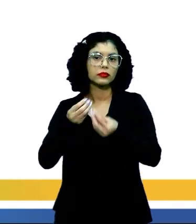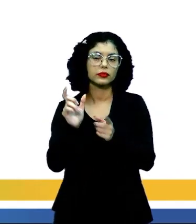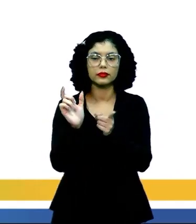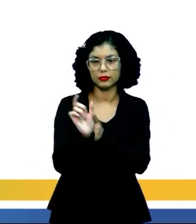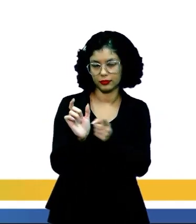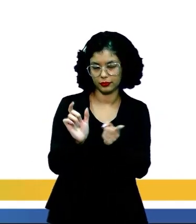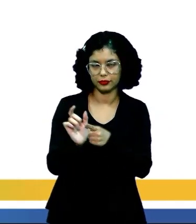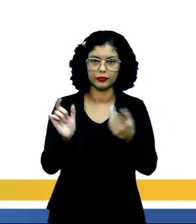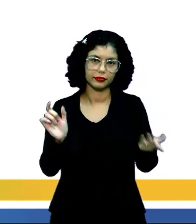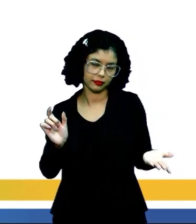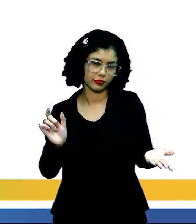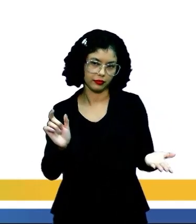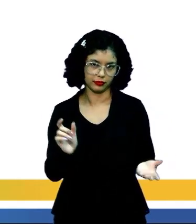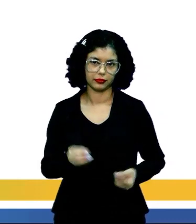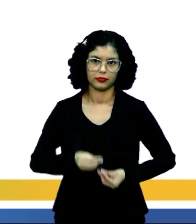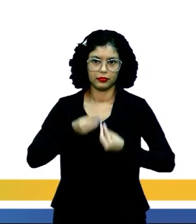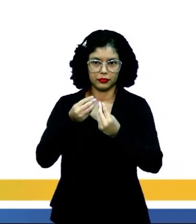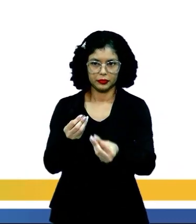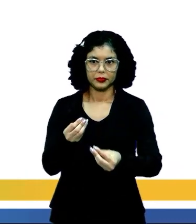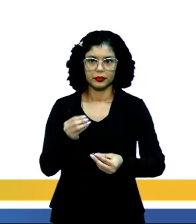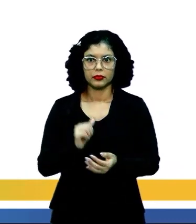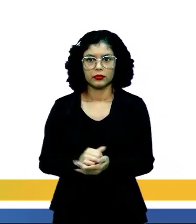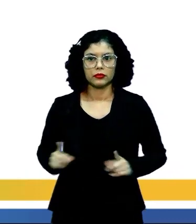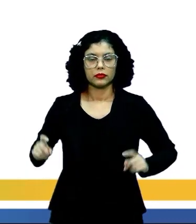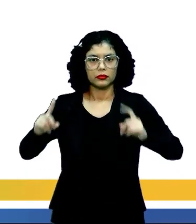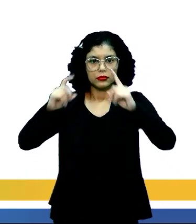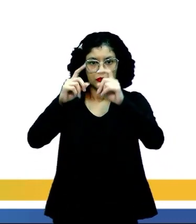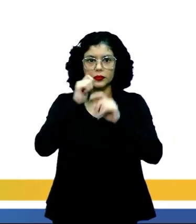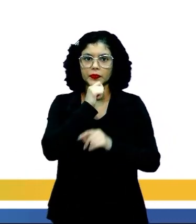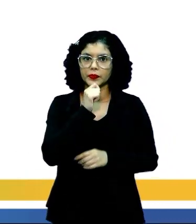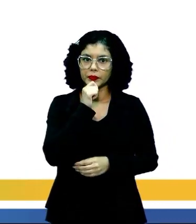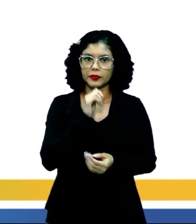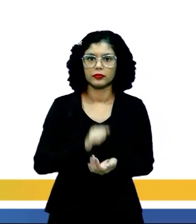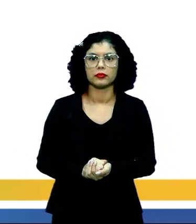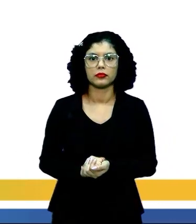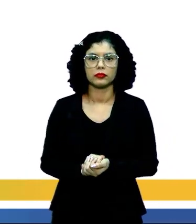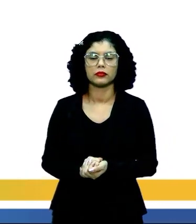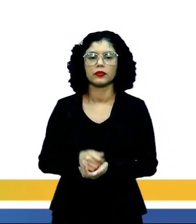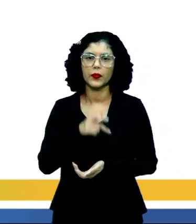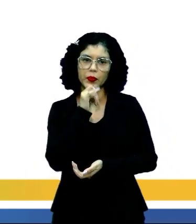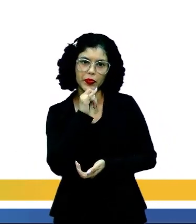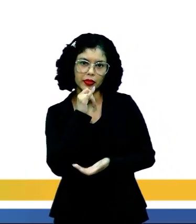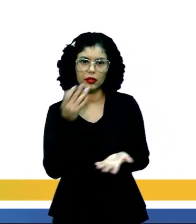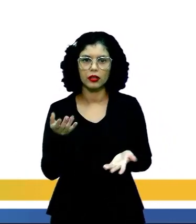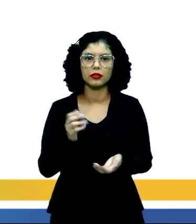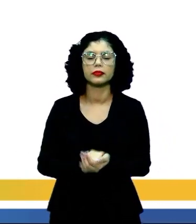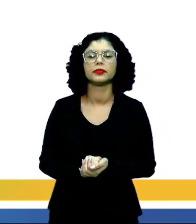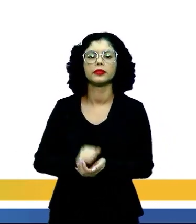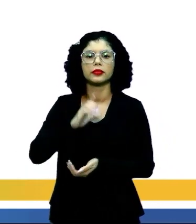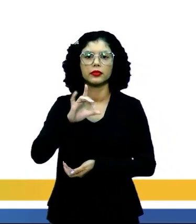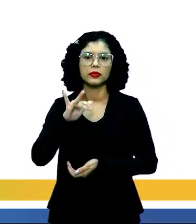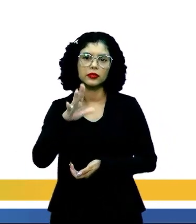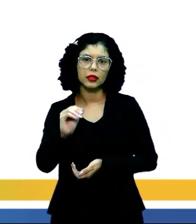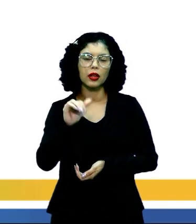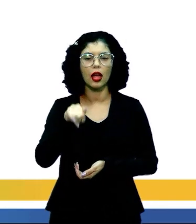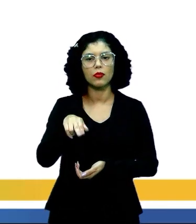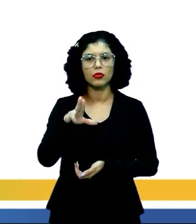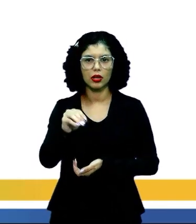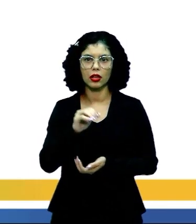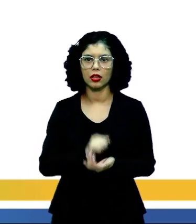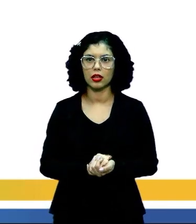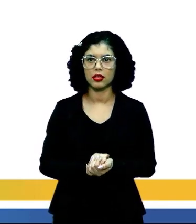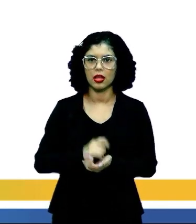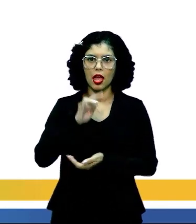palavras emprestada ao cientificismo, como se lê em carbono e amoníaco,